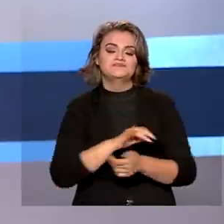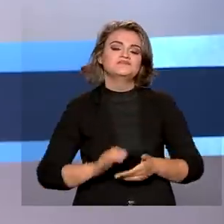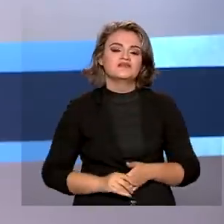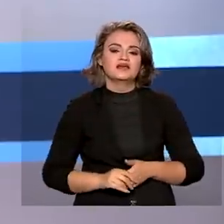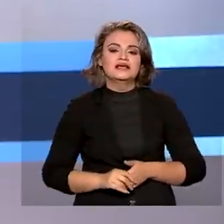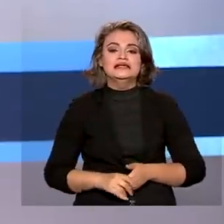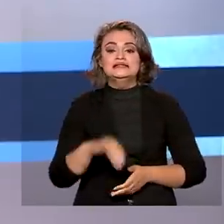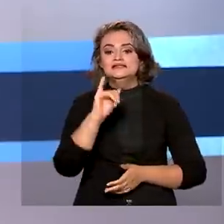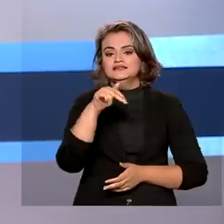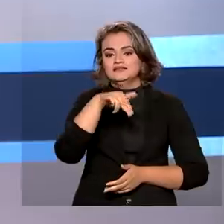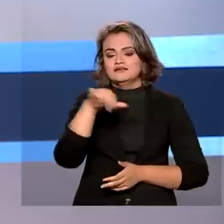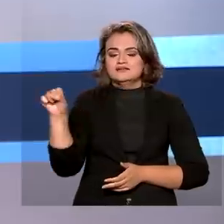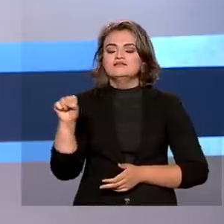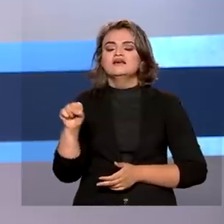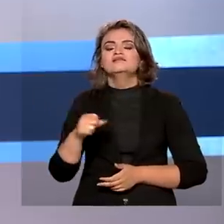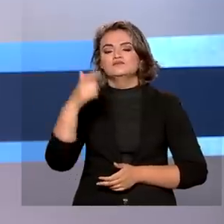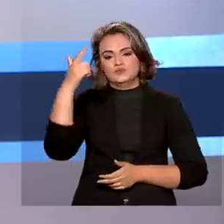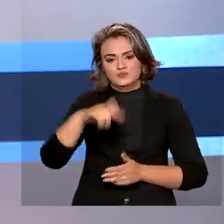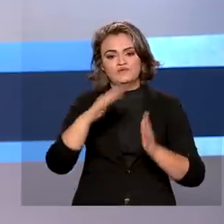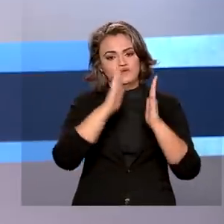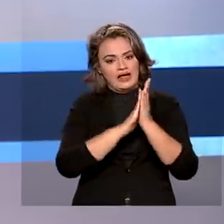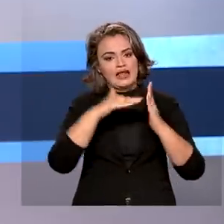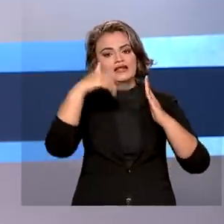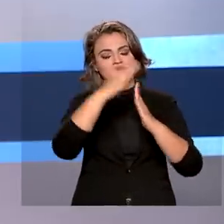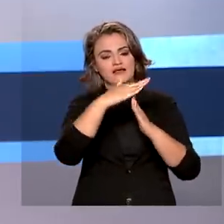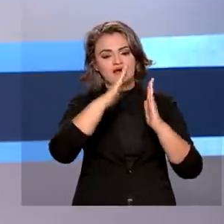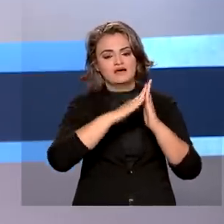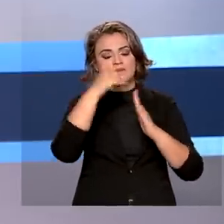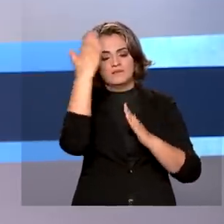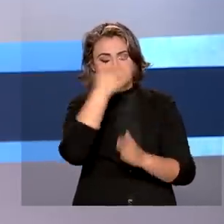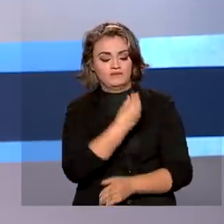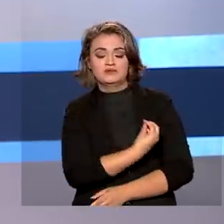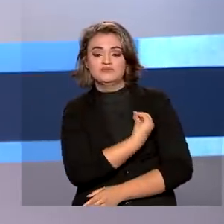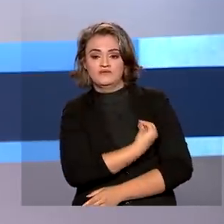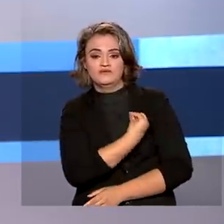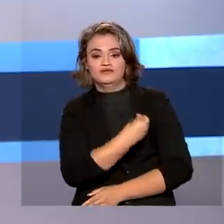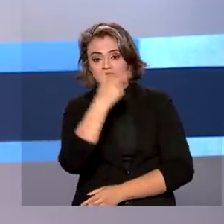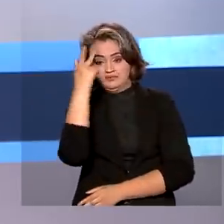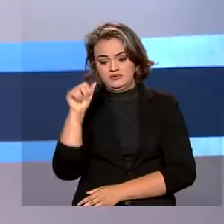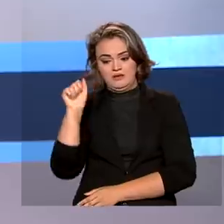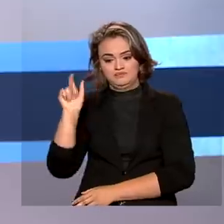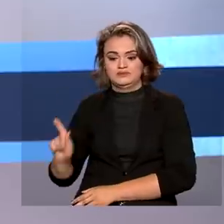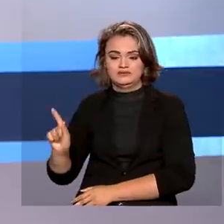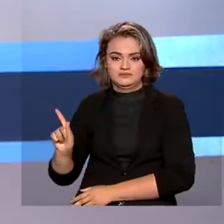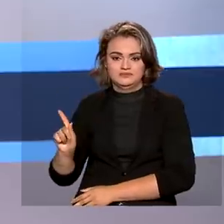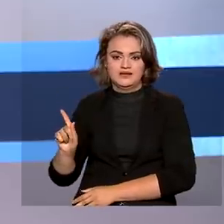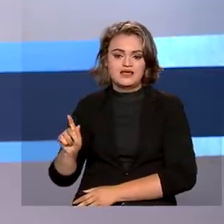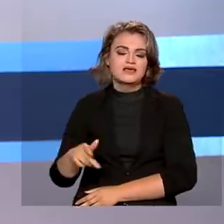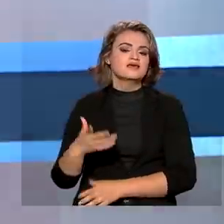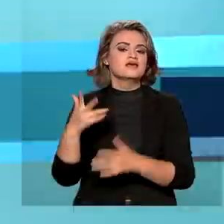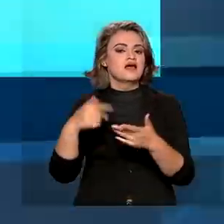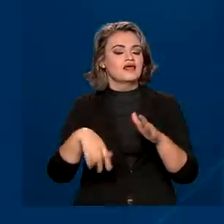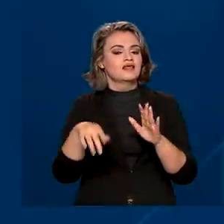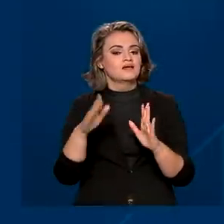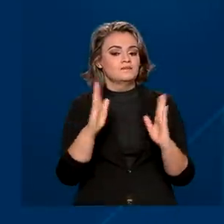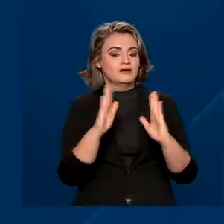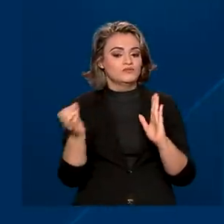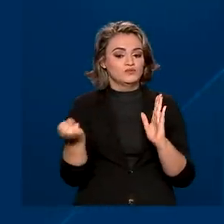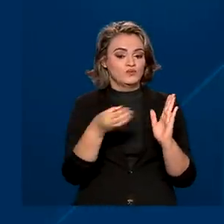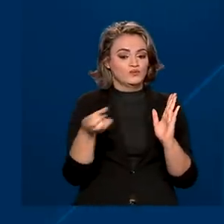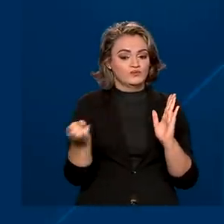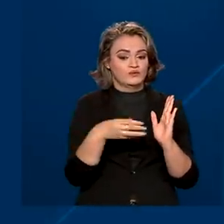O INSS retomou o calendário de provas de vida para aposentados e pensionistas. Conforme as novas datas